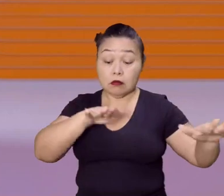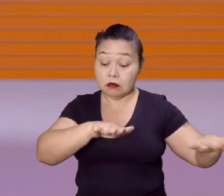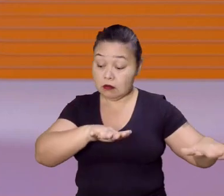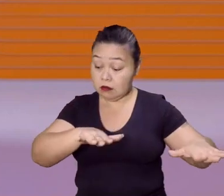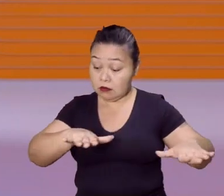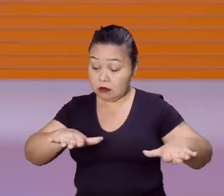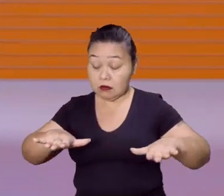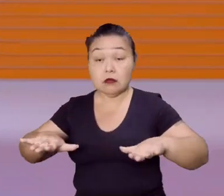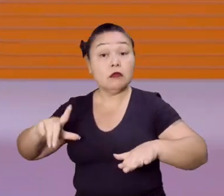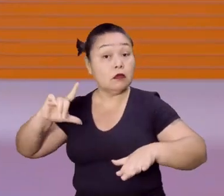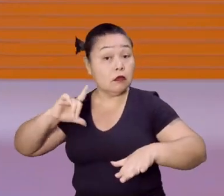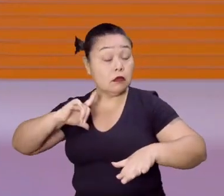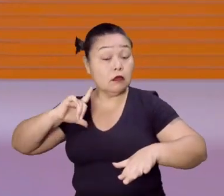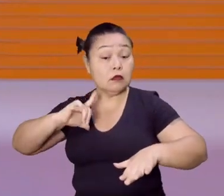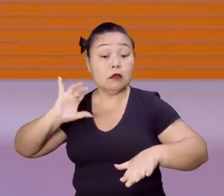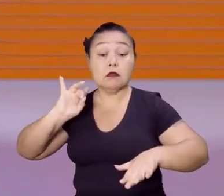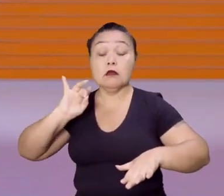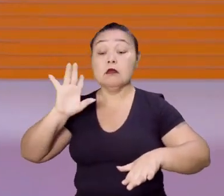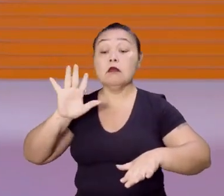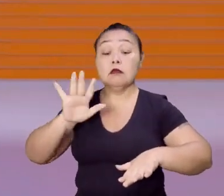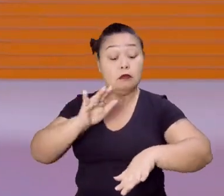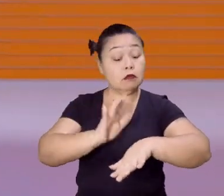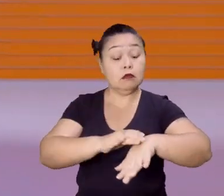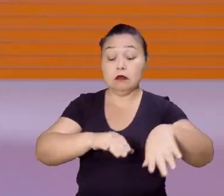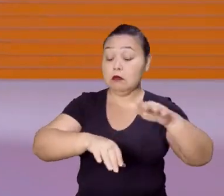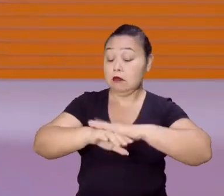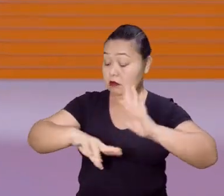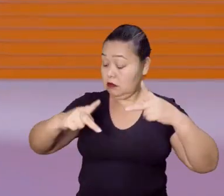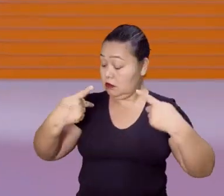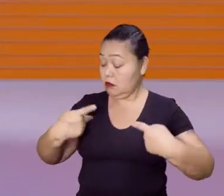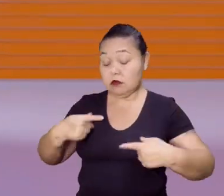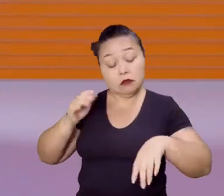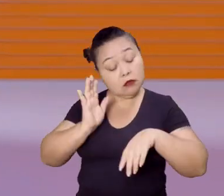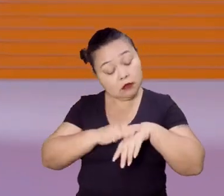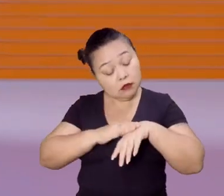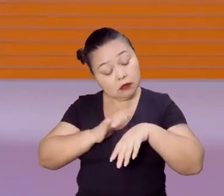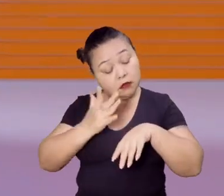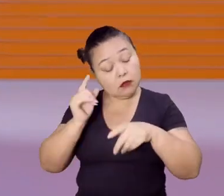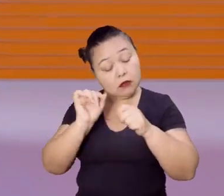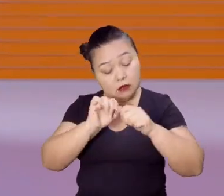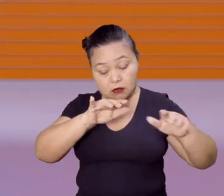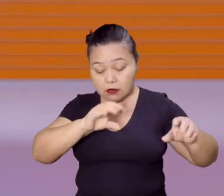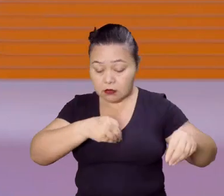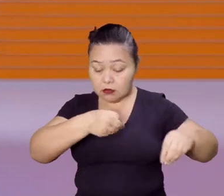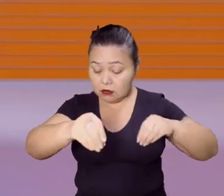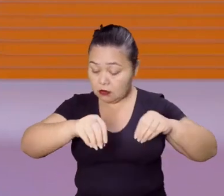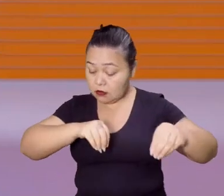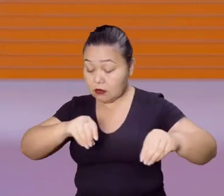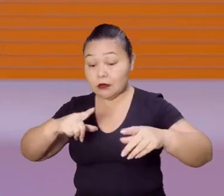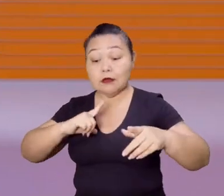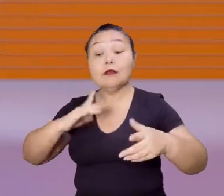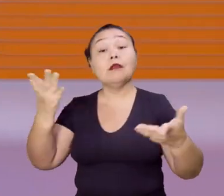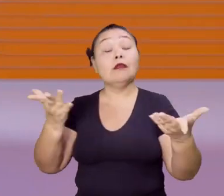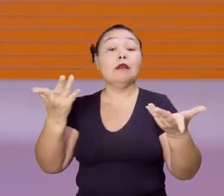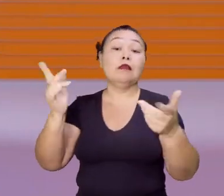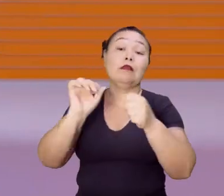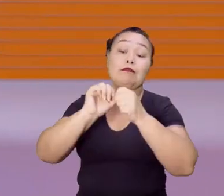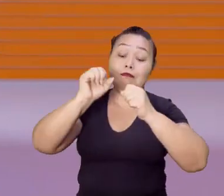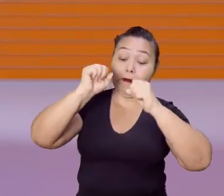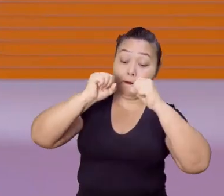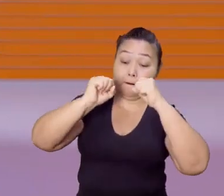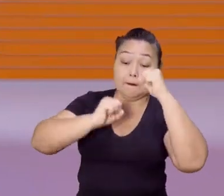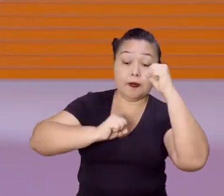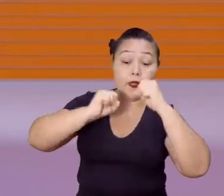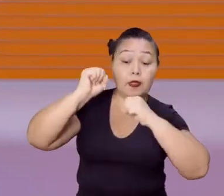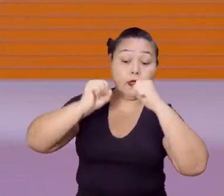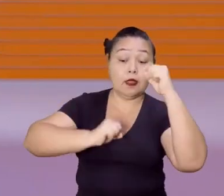ela pode até existir, só que não são mais mãos humanas que realizam o trabalho. São as máquinas. Se